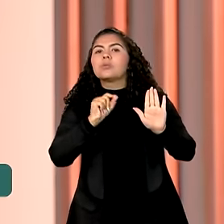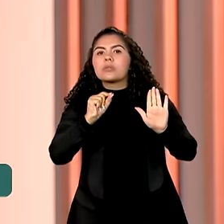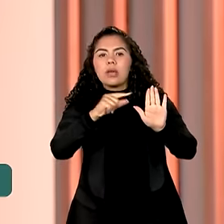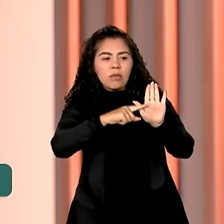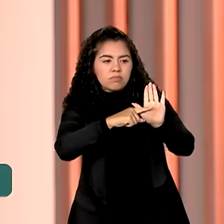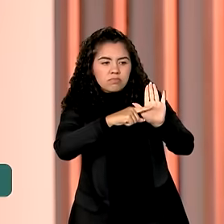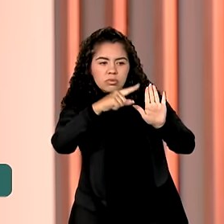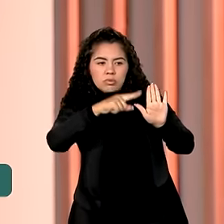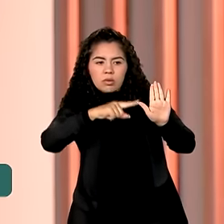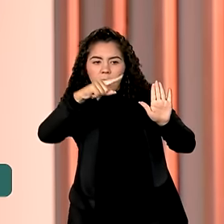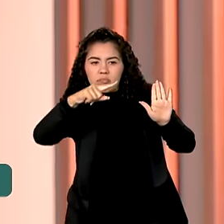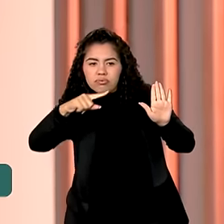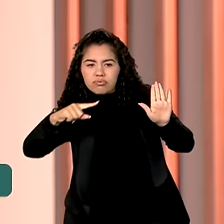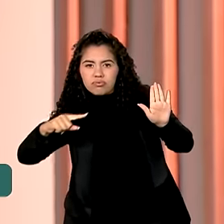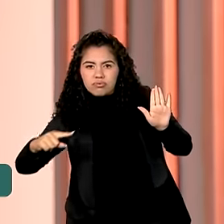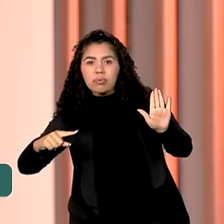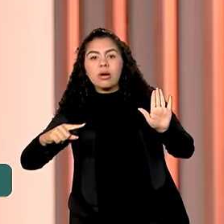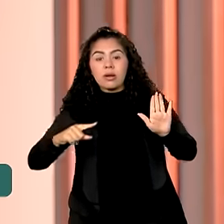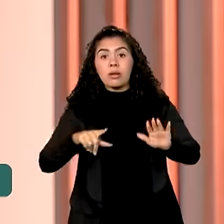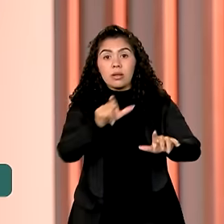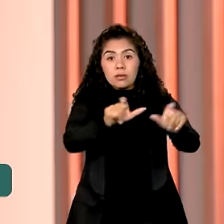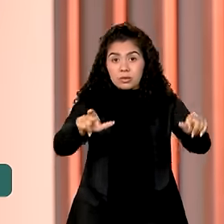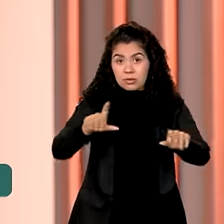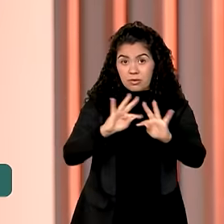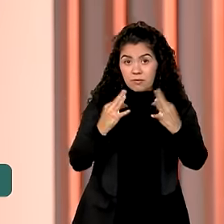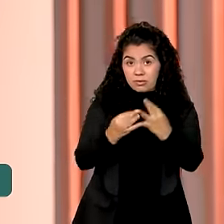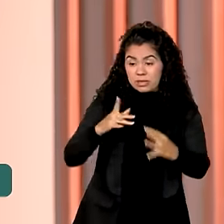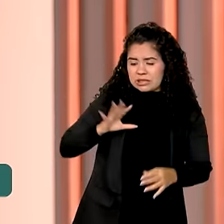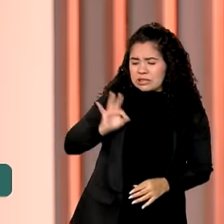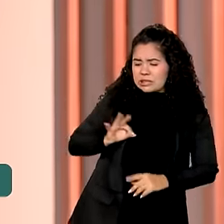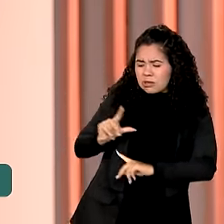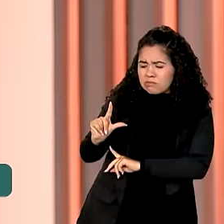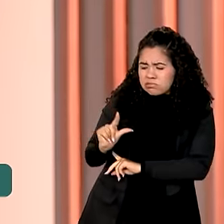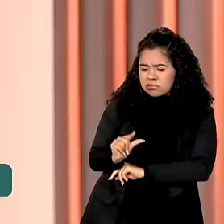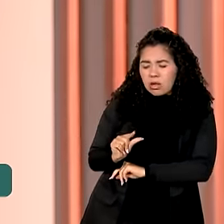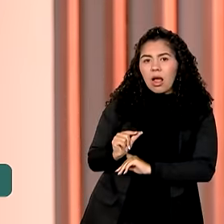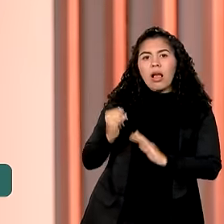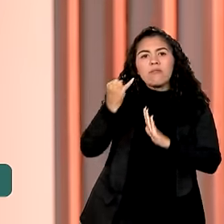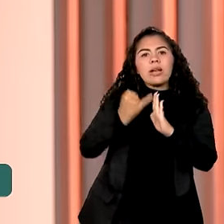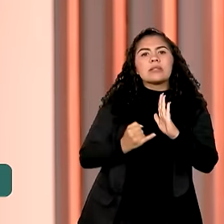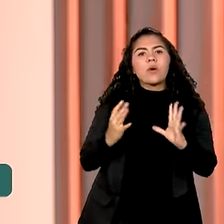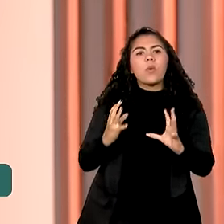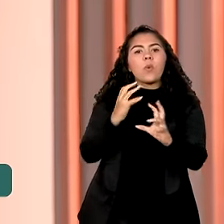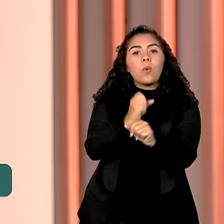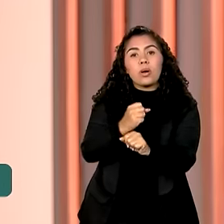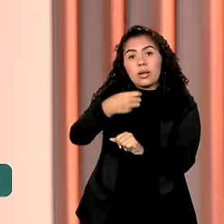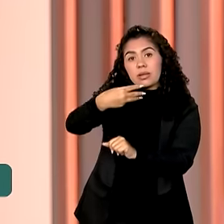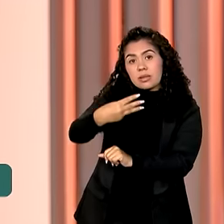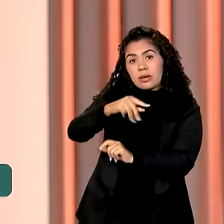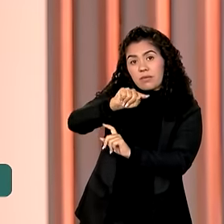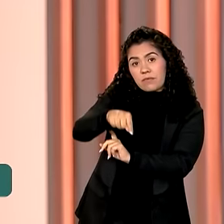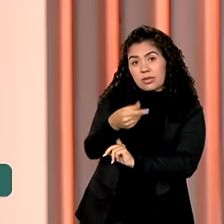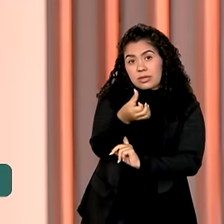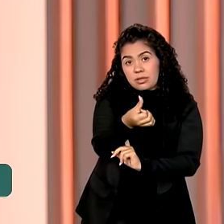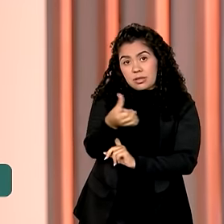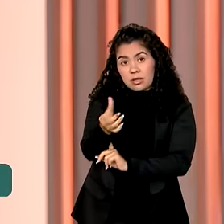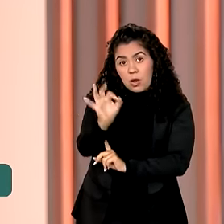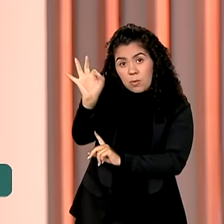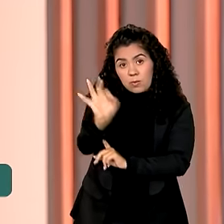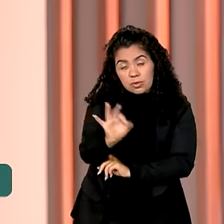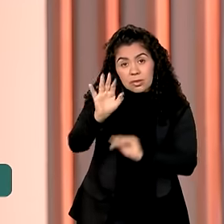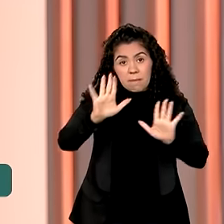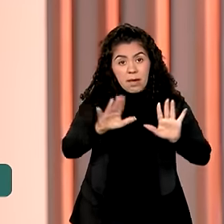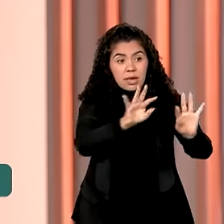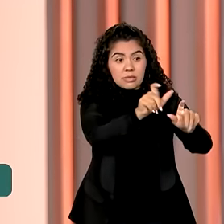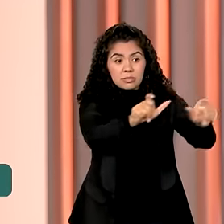pobres. Para o segmento das famílias de renda muito baixa, a inflação acumulada é de 3,66%. Já para